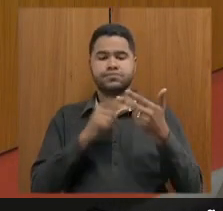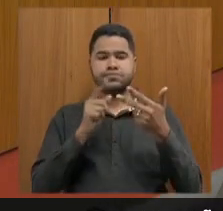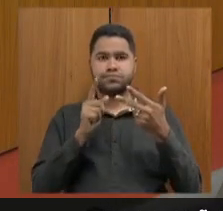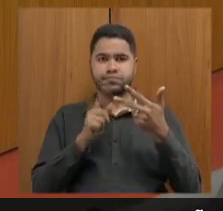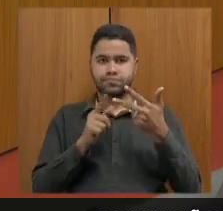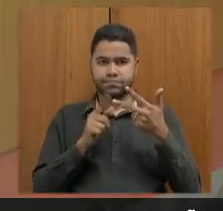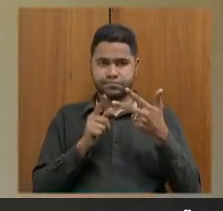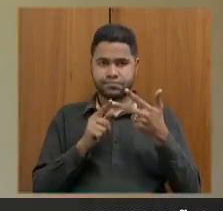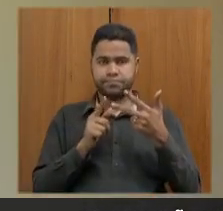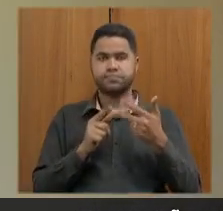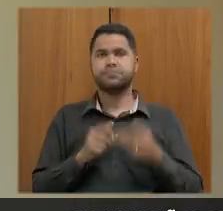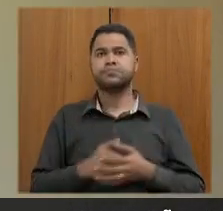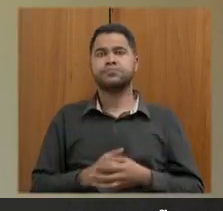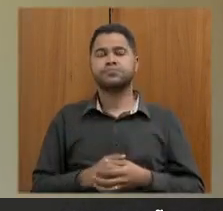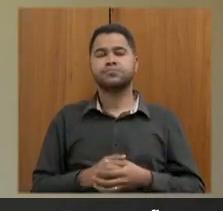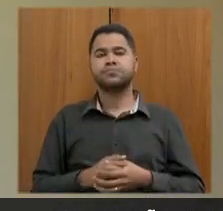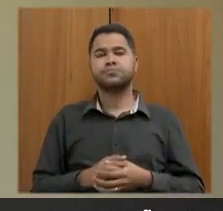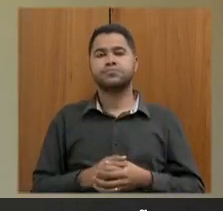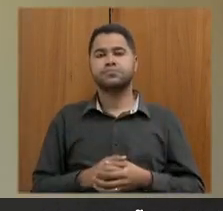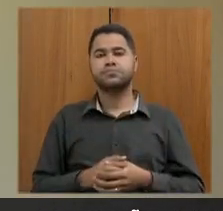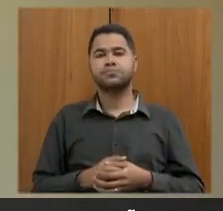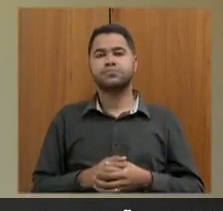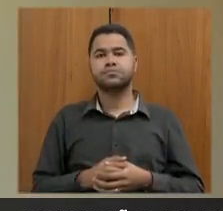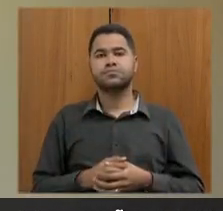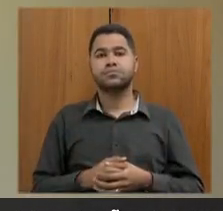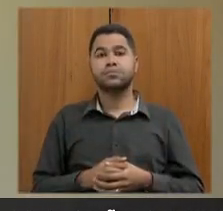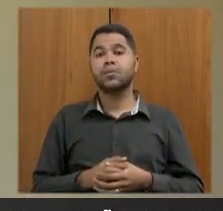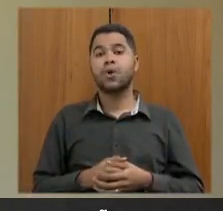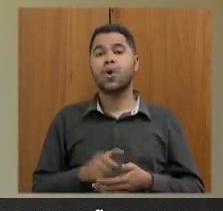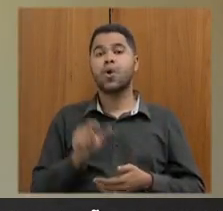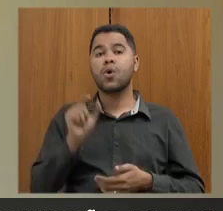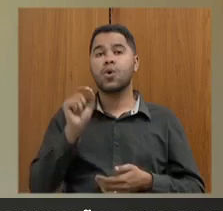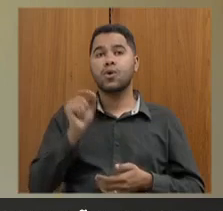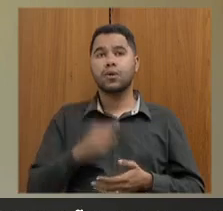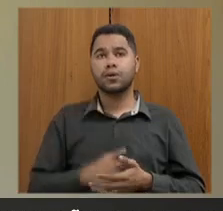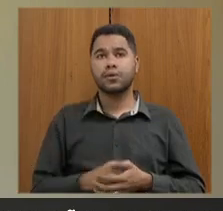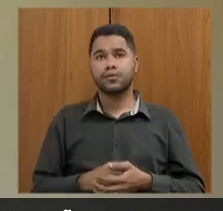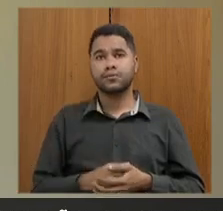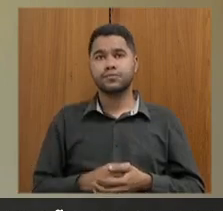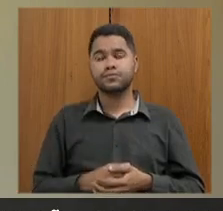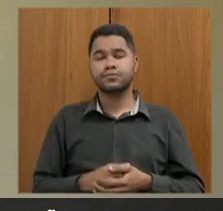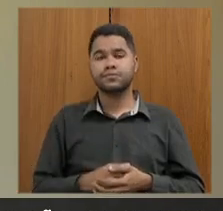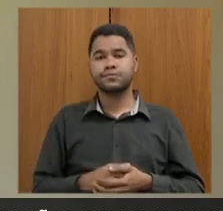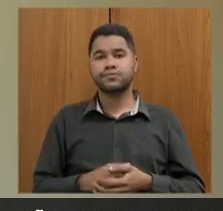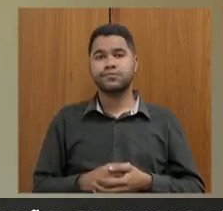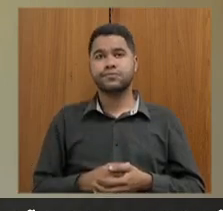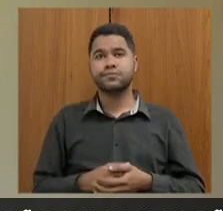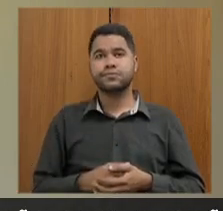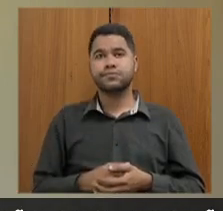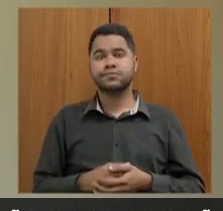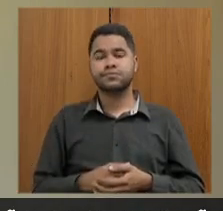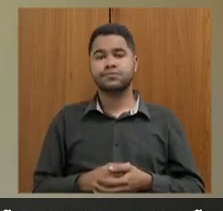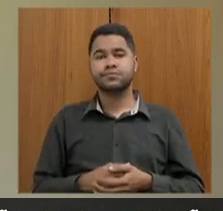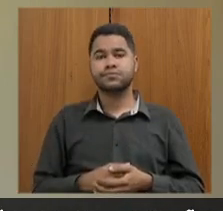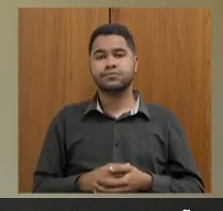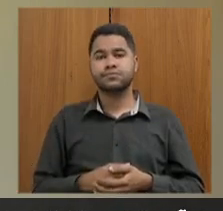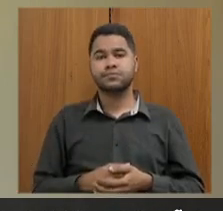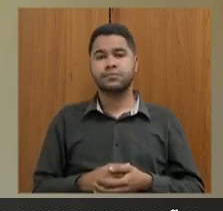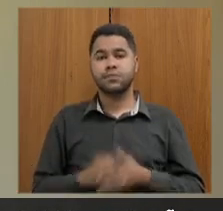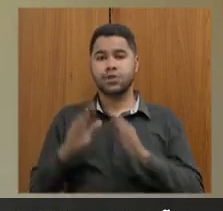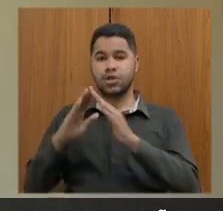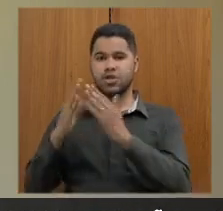secretária é em relação ao fechamento de